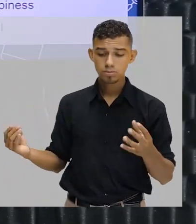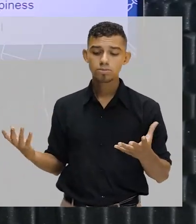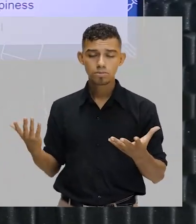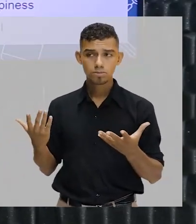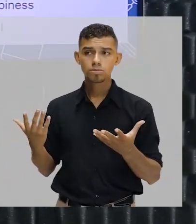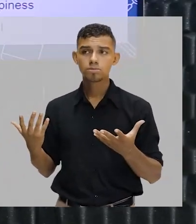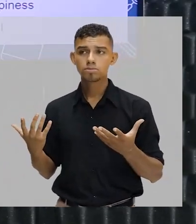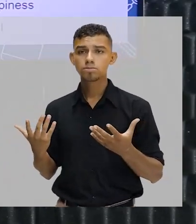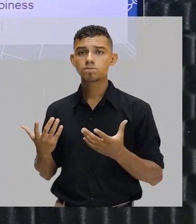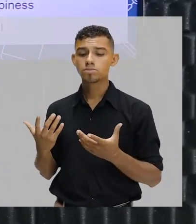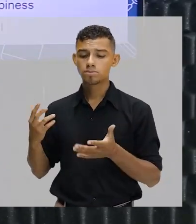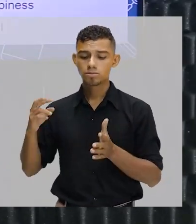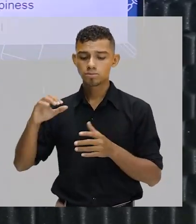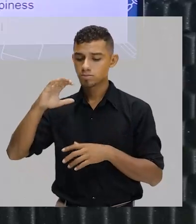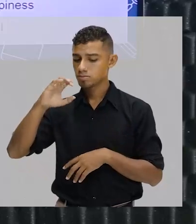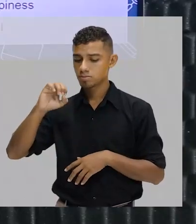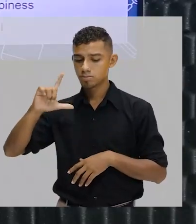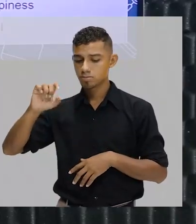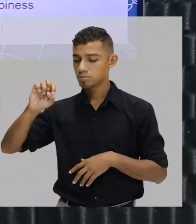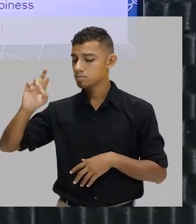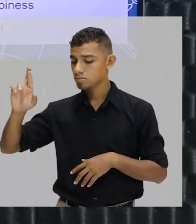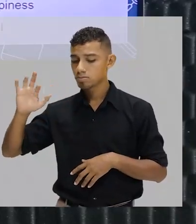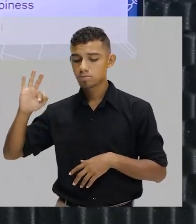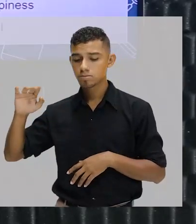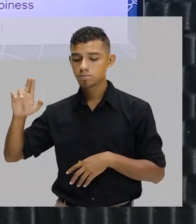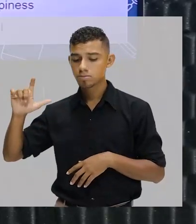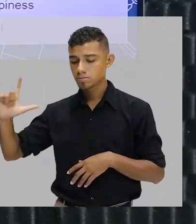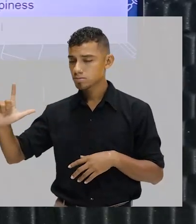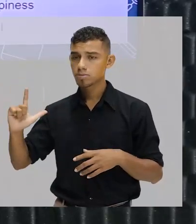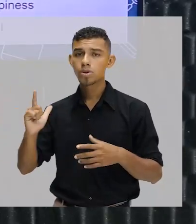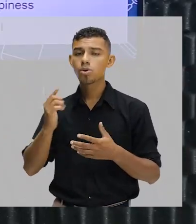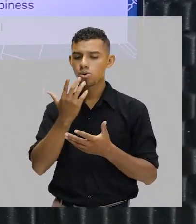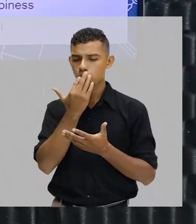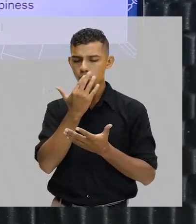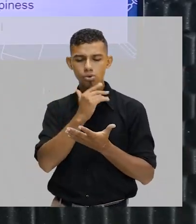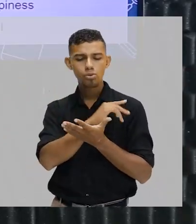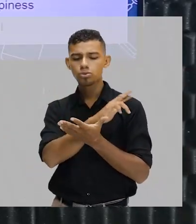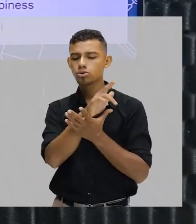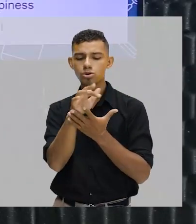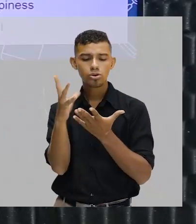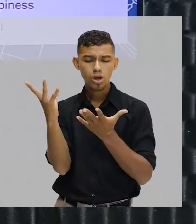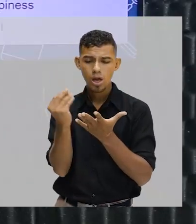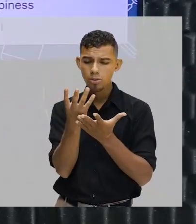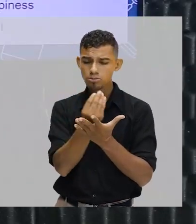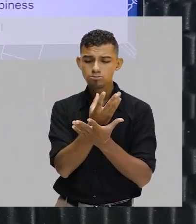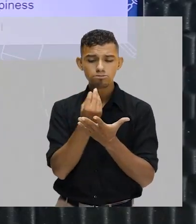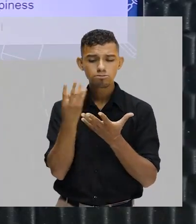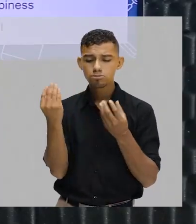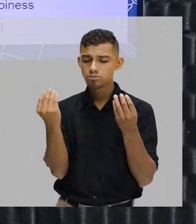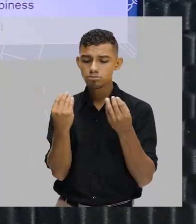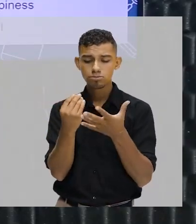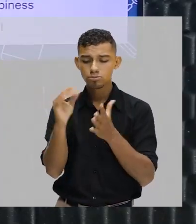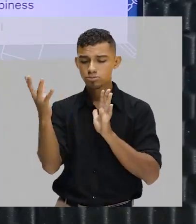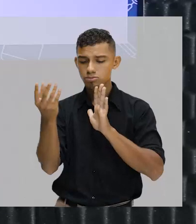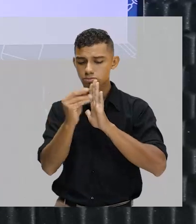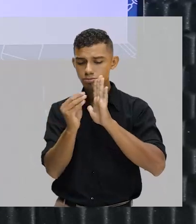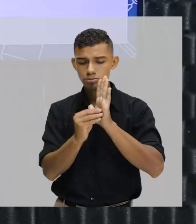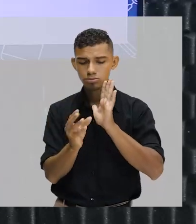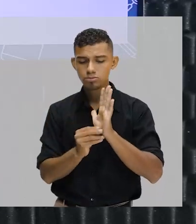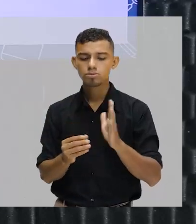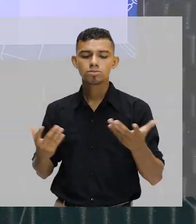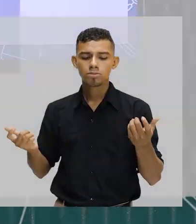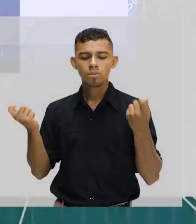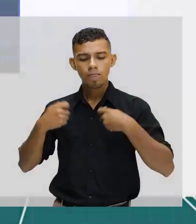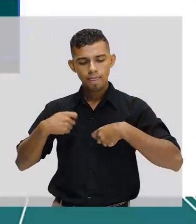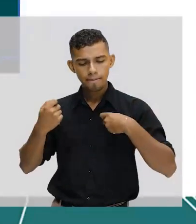Colorful significa cheio de cor ou colorido, tá bom? Então, cada um desses prefixos e sufixos, eles